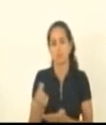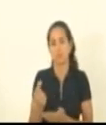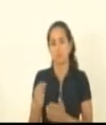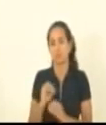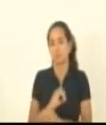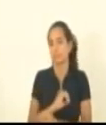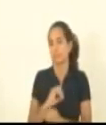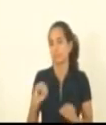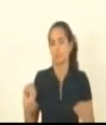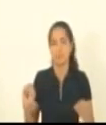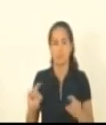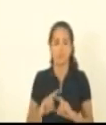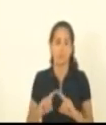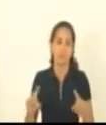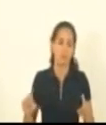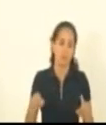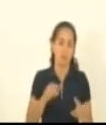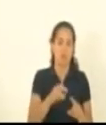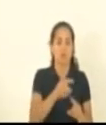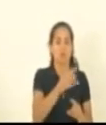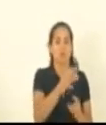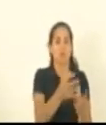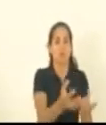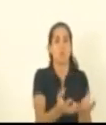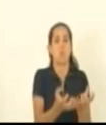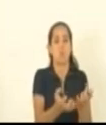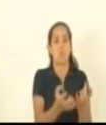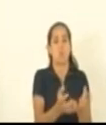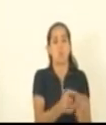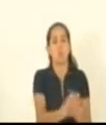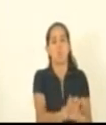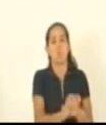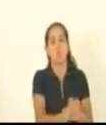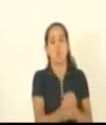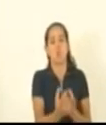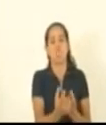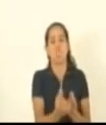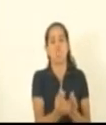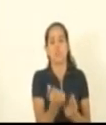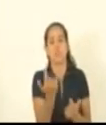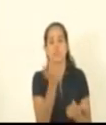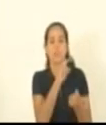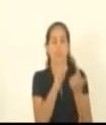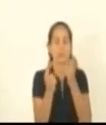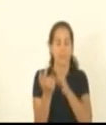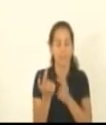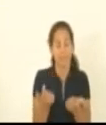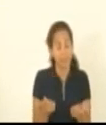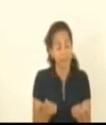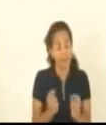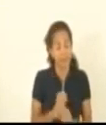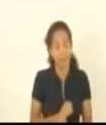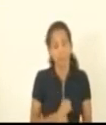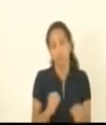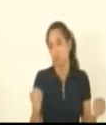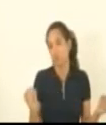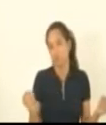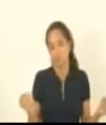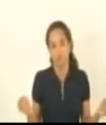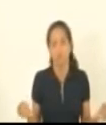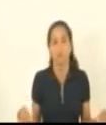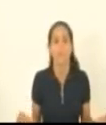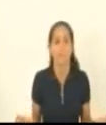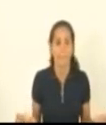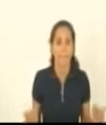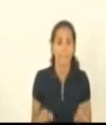limpar o pobre sabe limpar o necessitado mas o mais importante que eu quero tratar disso presidente e eu chamo a atenção